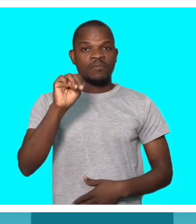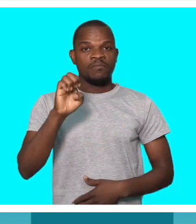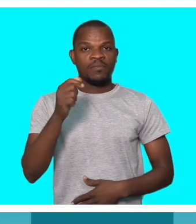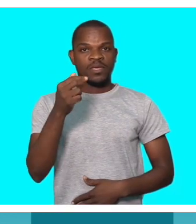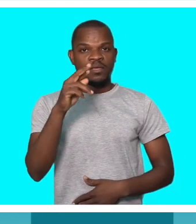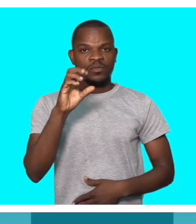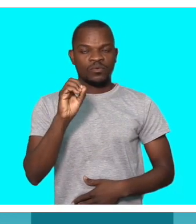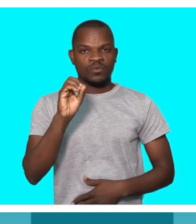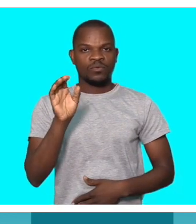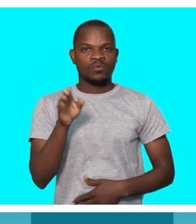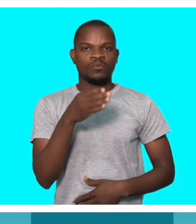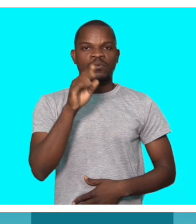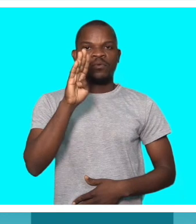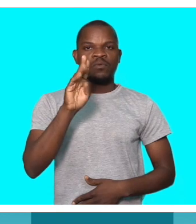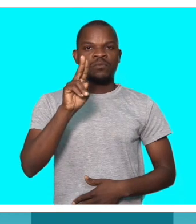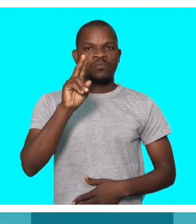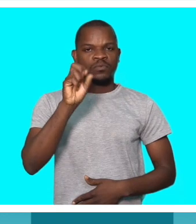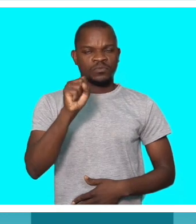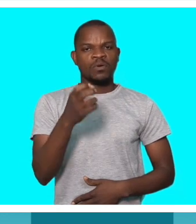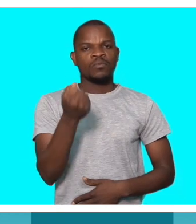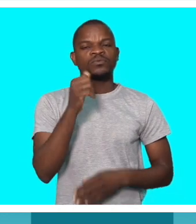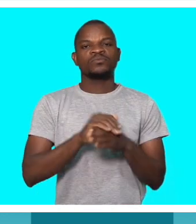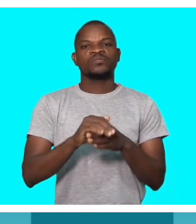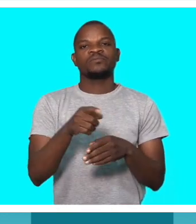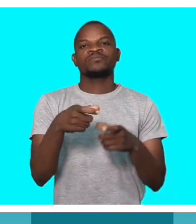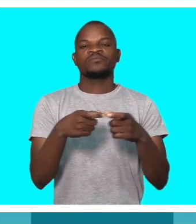efetuar através destes os respectivos pagamentos das viagens realizadas.